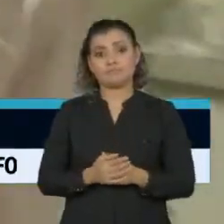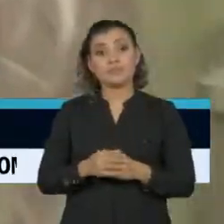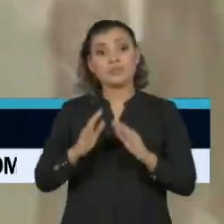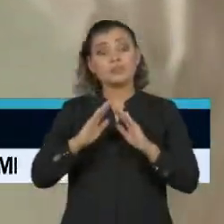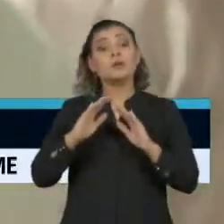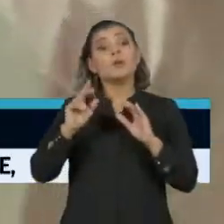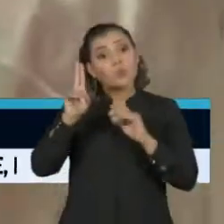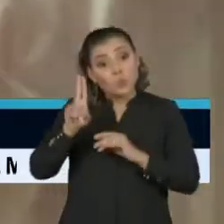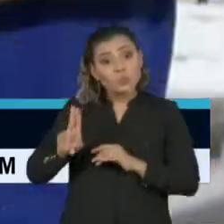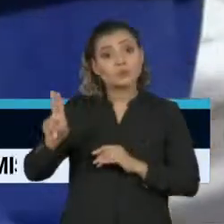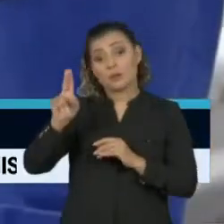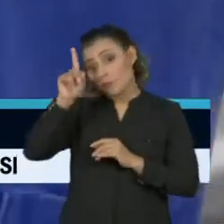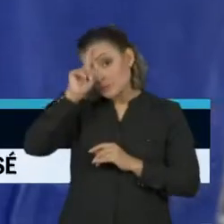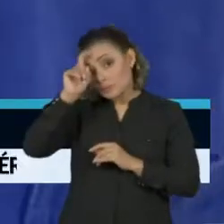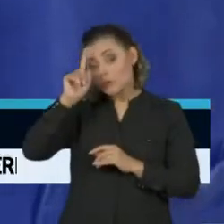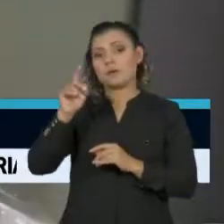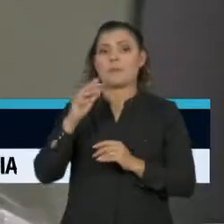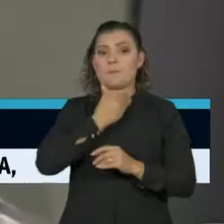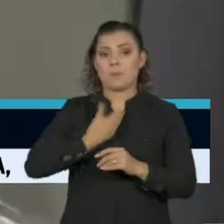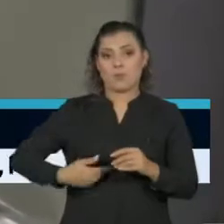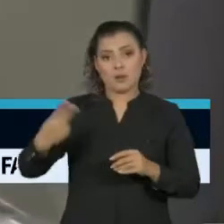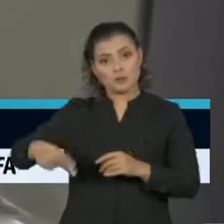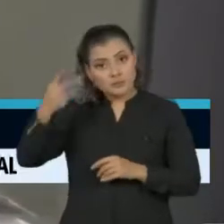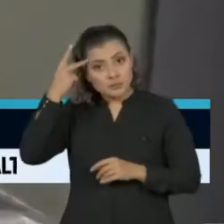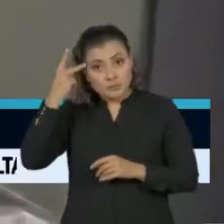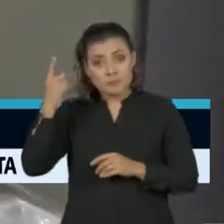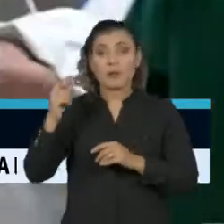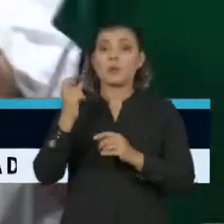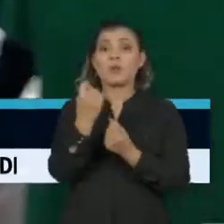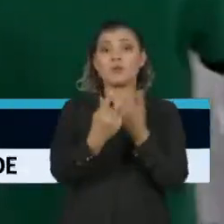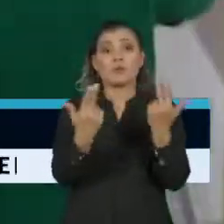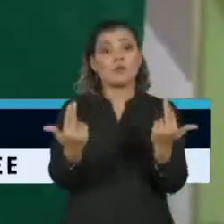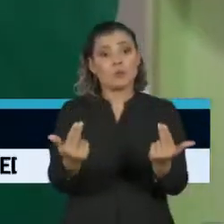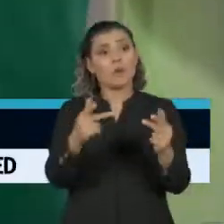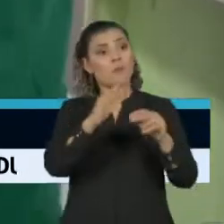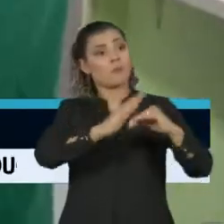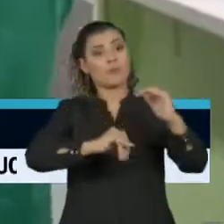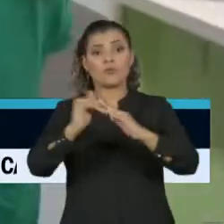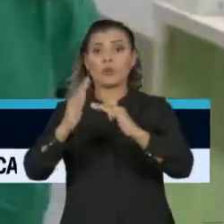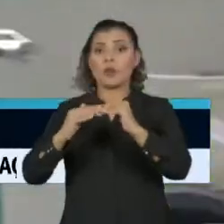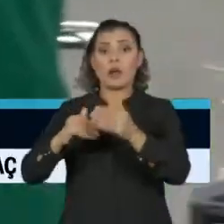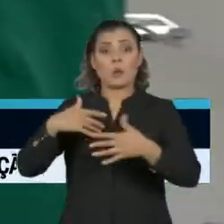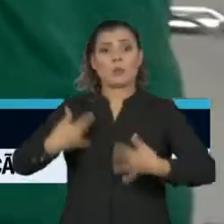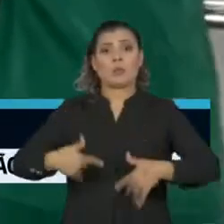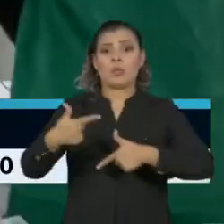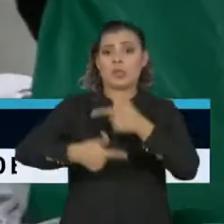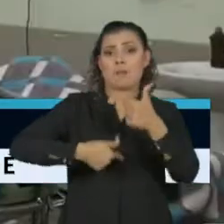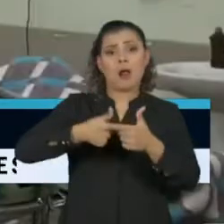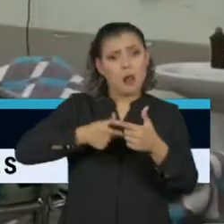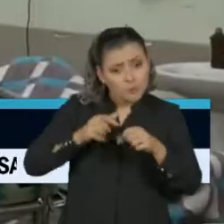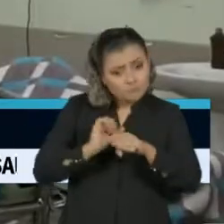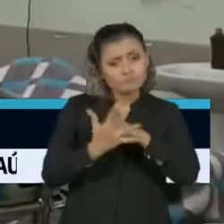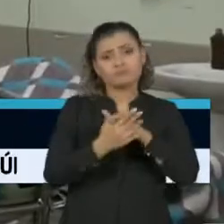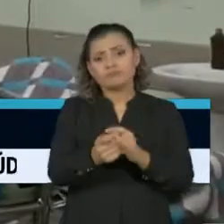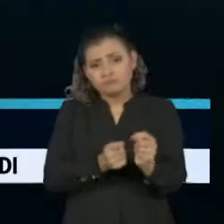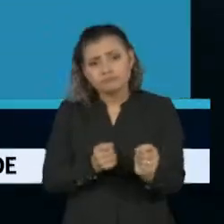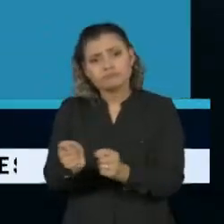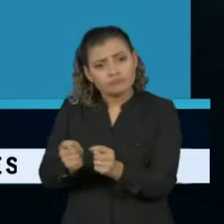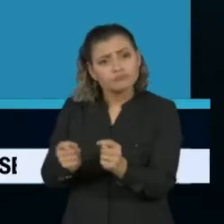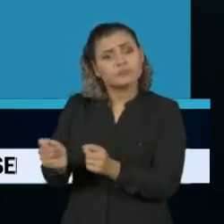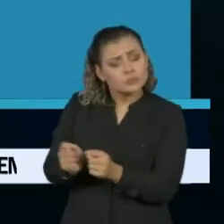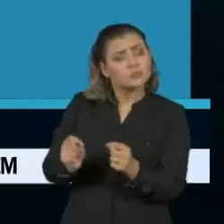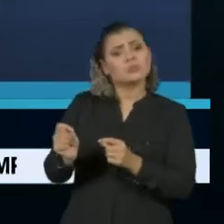Pública de Saúde de São Paulo é parecido com o de outros profissionais que estão na linha de frente no combate ao Covid-19.